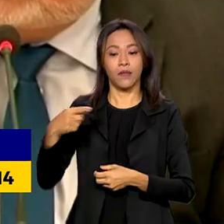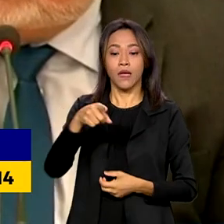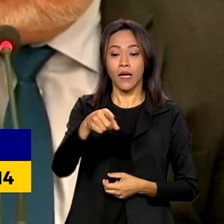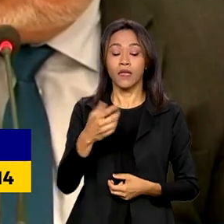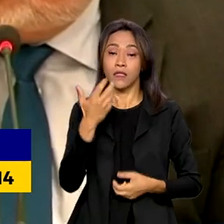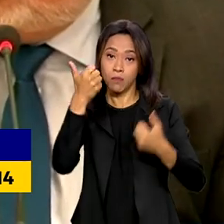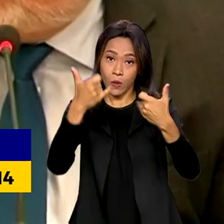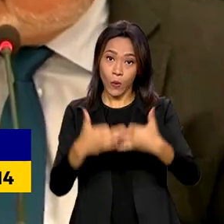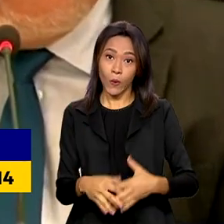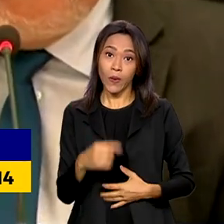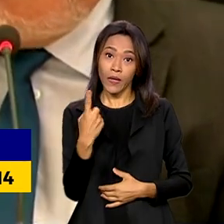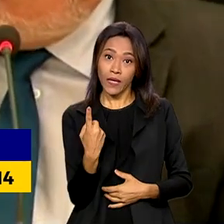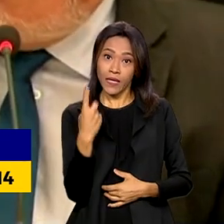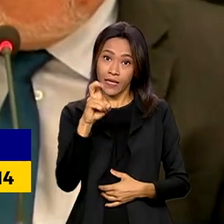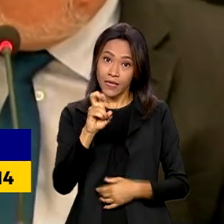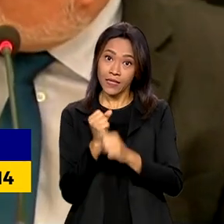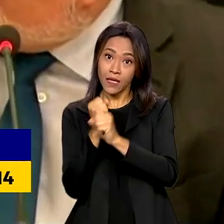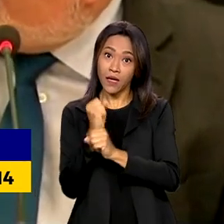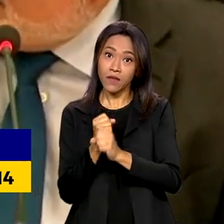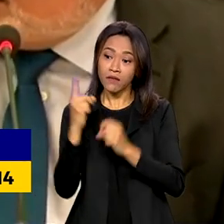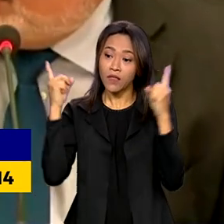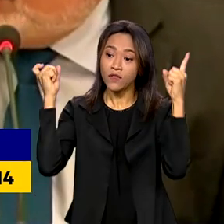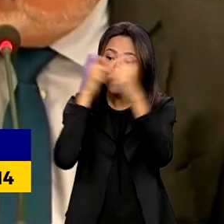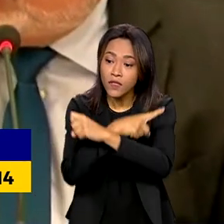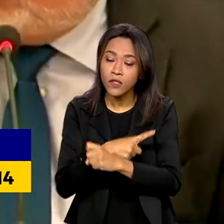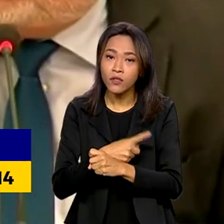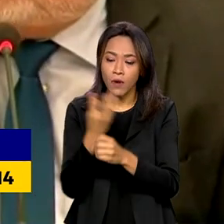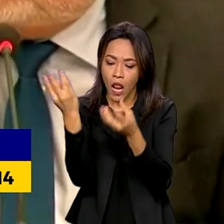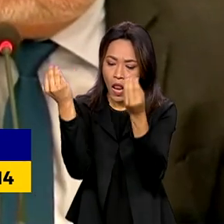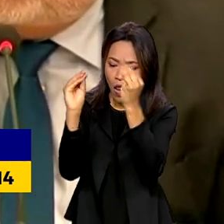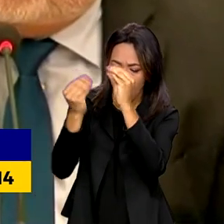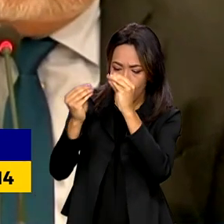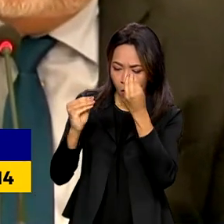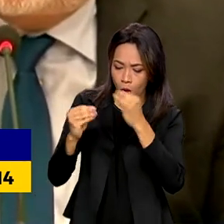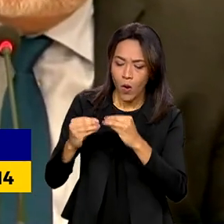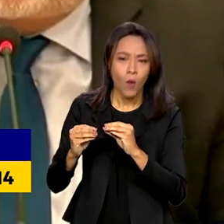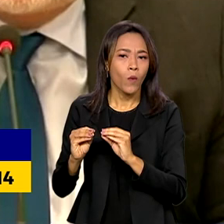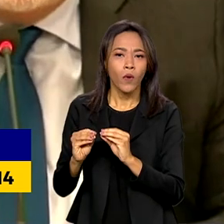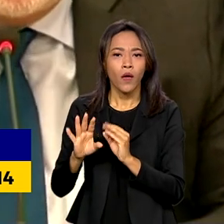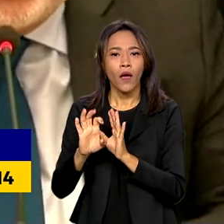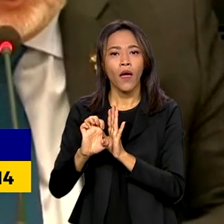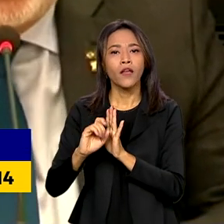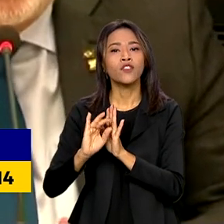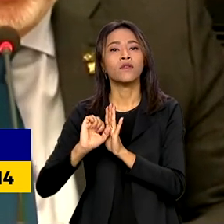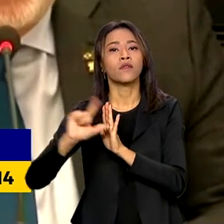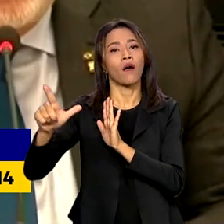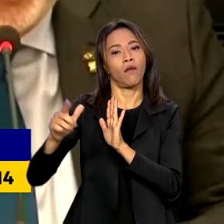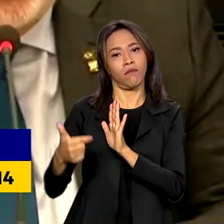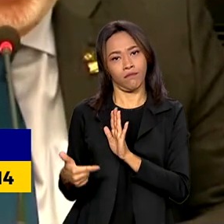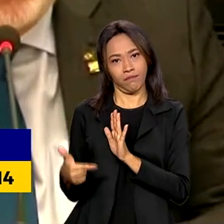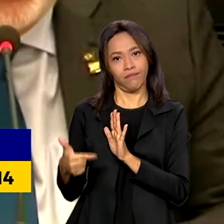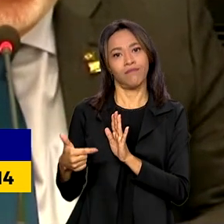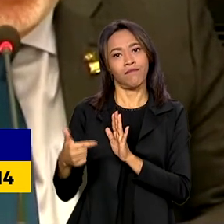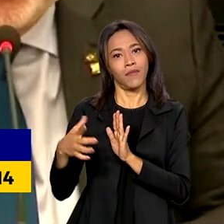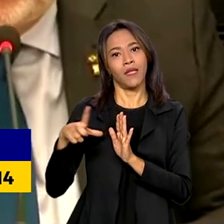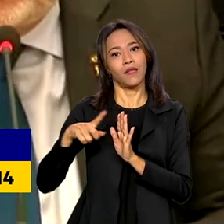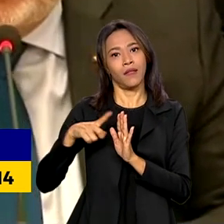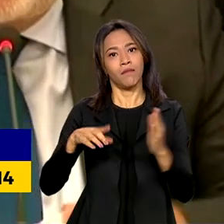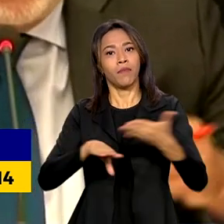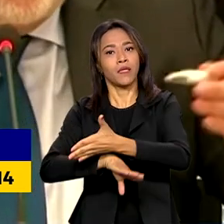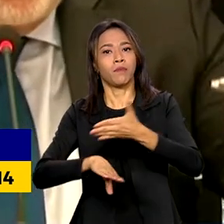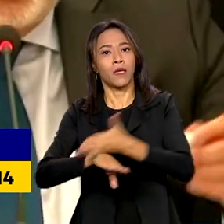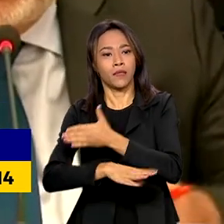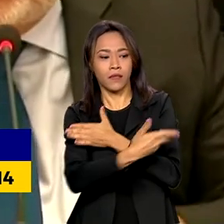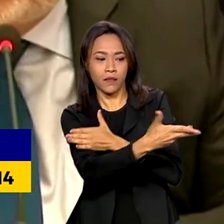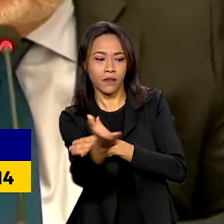dificuldades em fazer um edital e ter fornecedores clássicos da indústria de petróleo e gás,